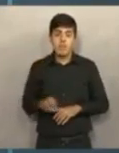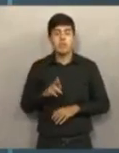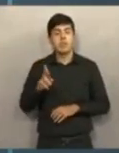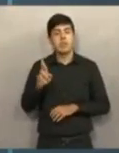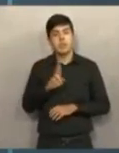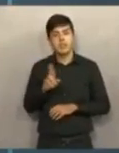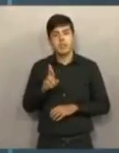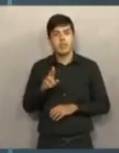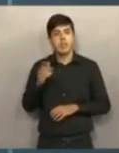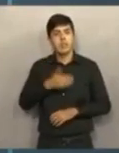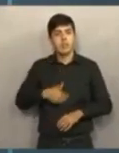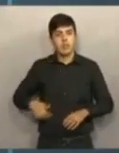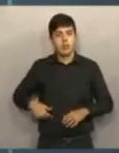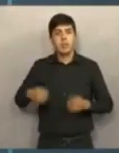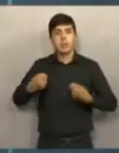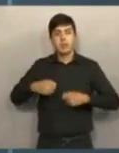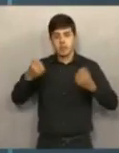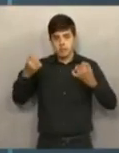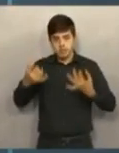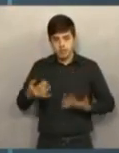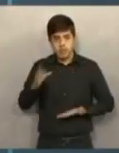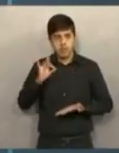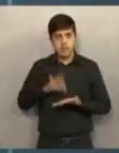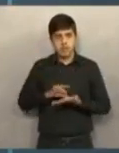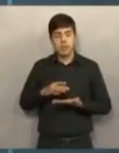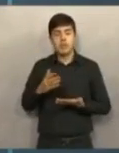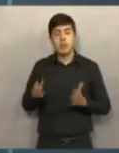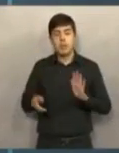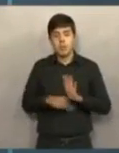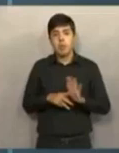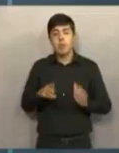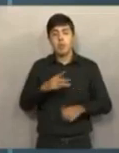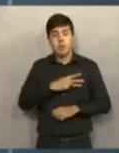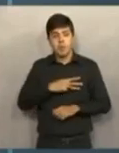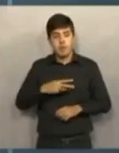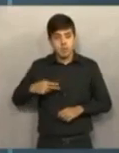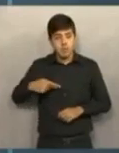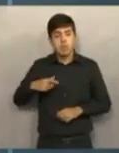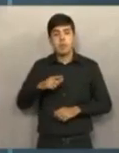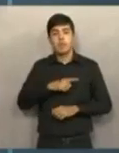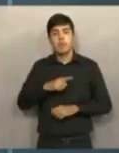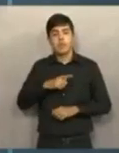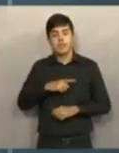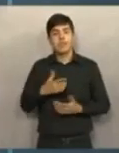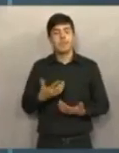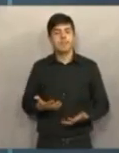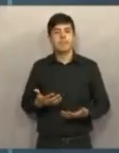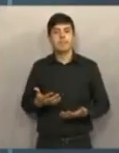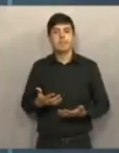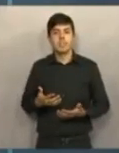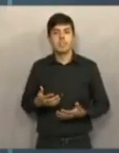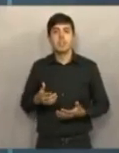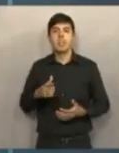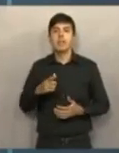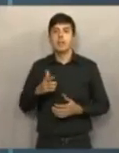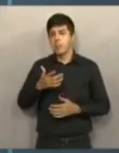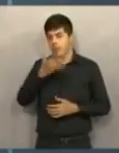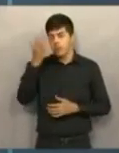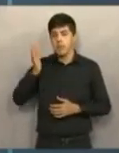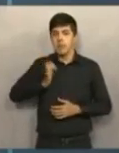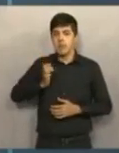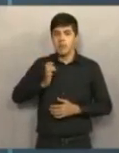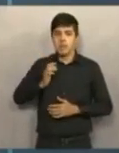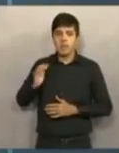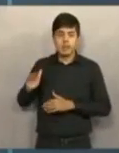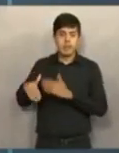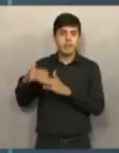enquanto governadora, deveria explicar esse fato. Inclusive, o próprio Ministério Público diz que houve enriquecimento ilícito, no caso